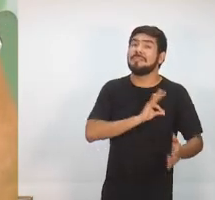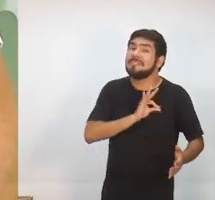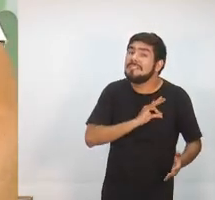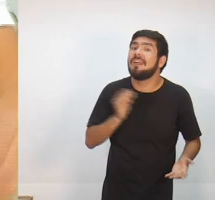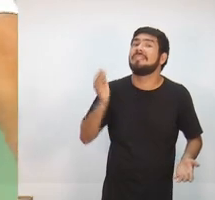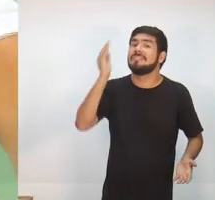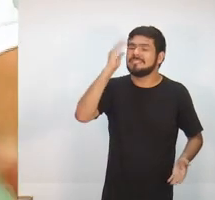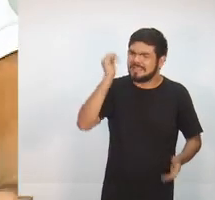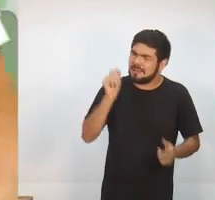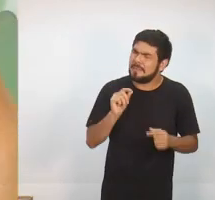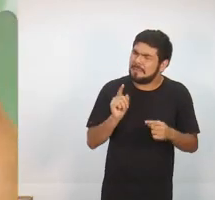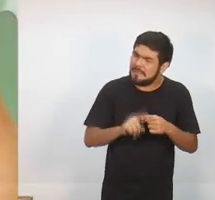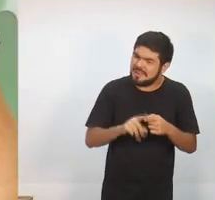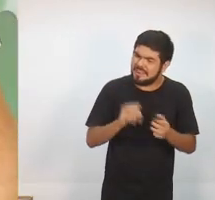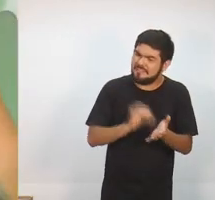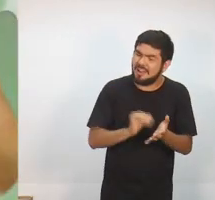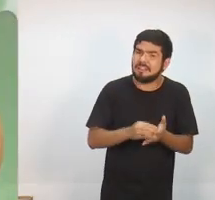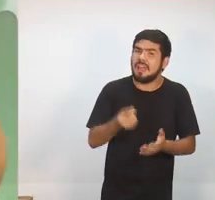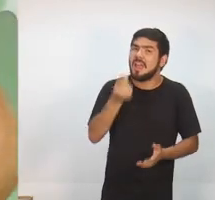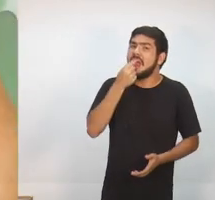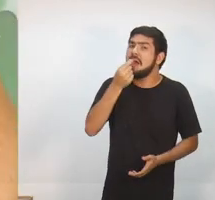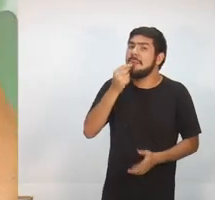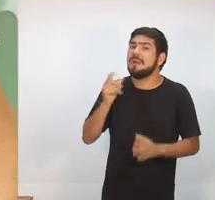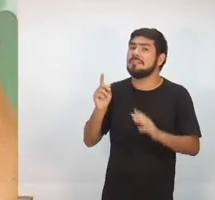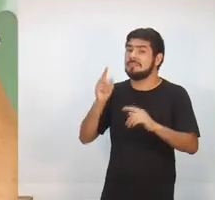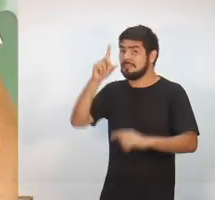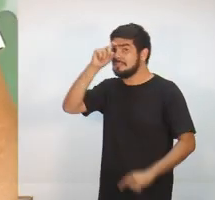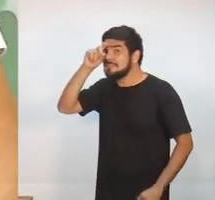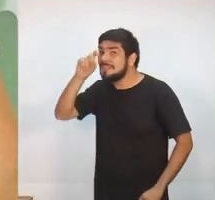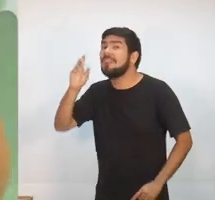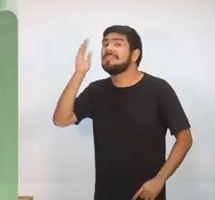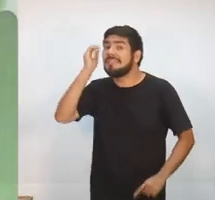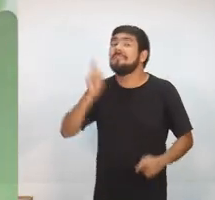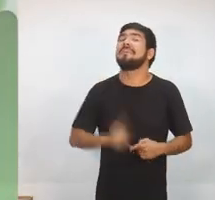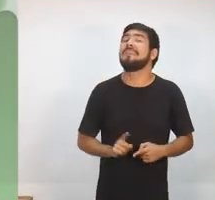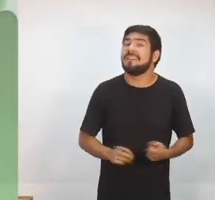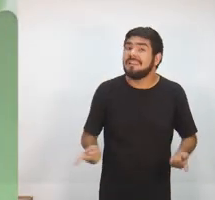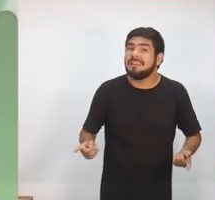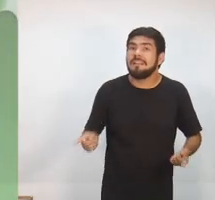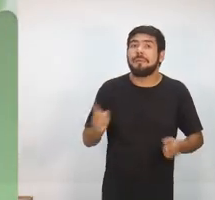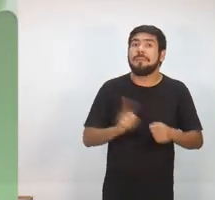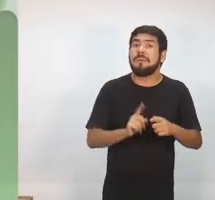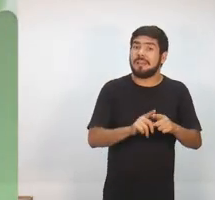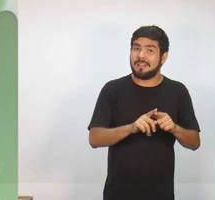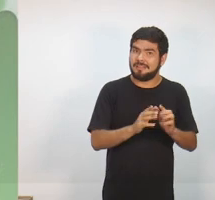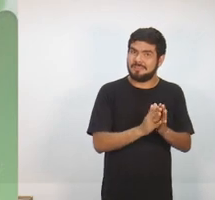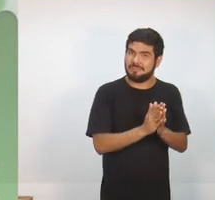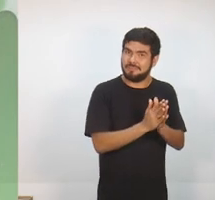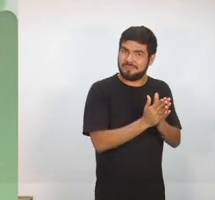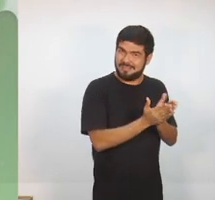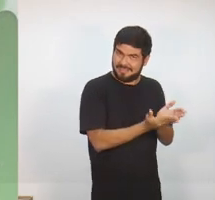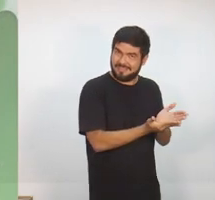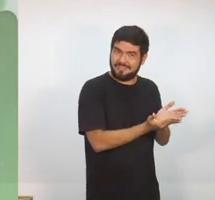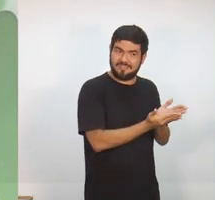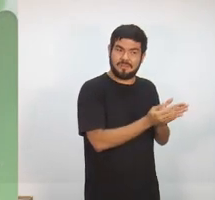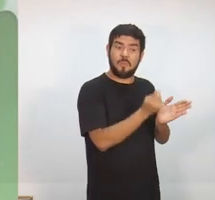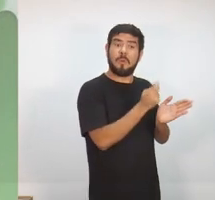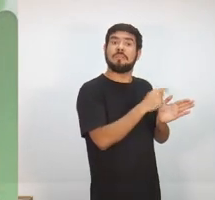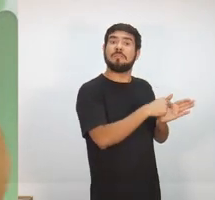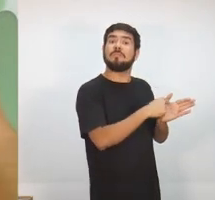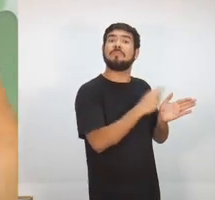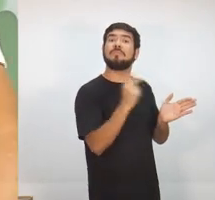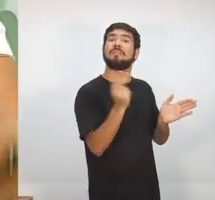remédio no seu hospital? Nos nossos hospitais? é porque num livro que custa dois reais e dezoito